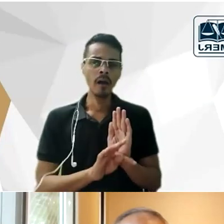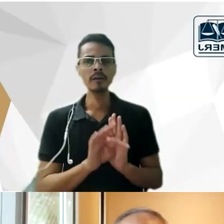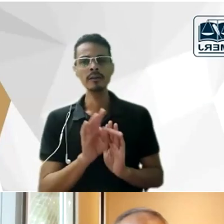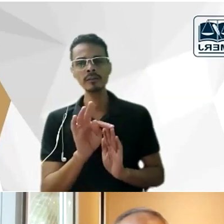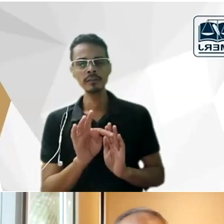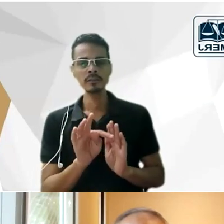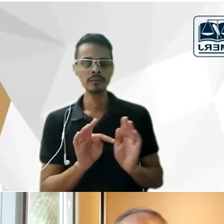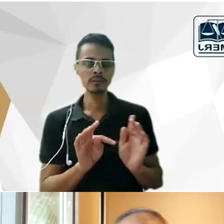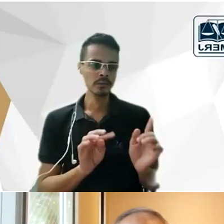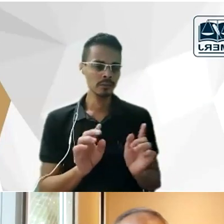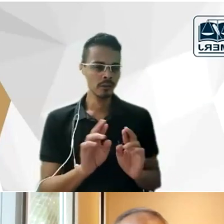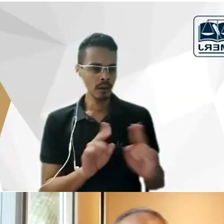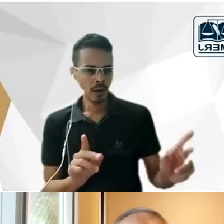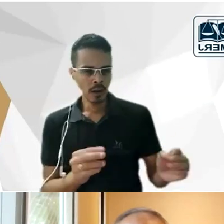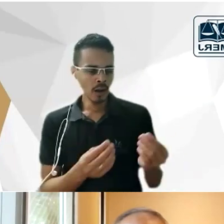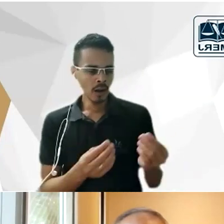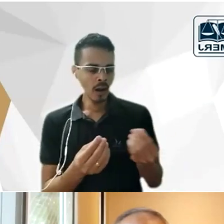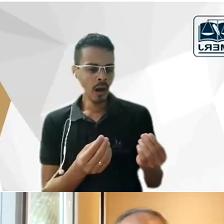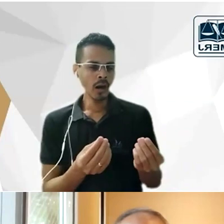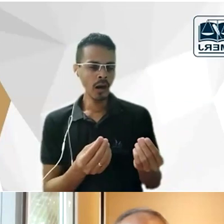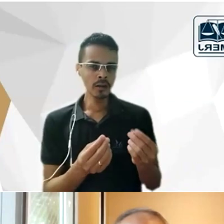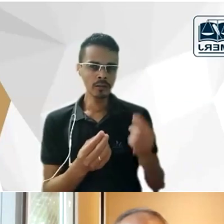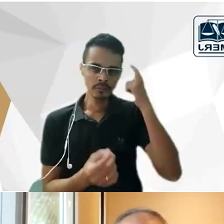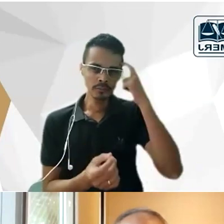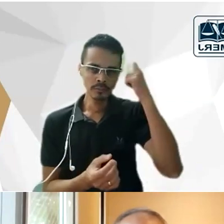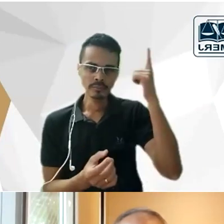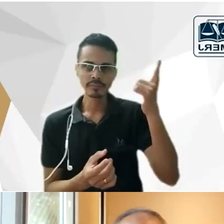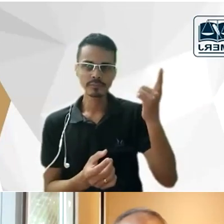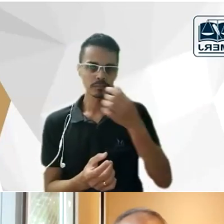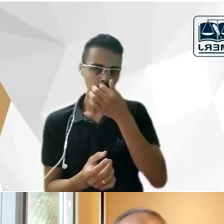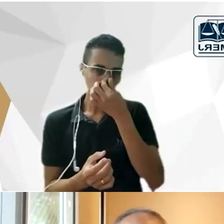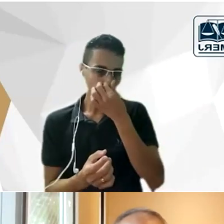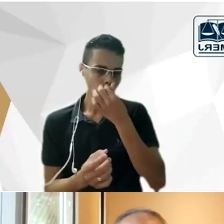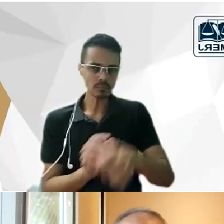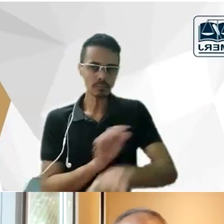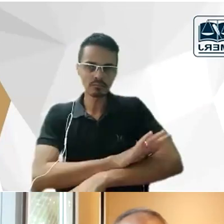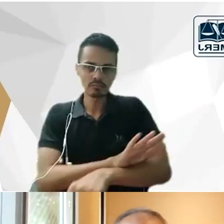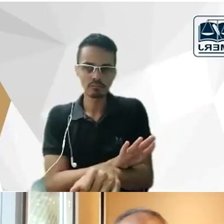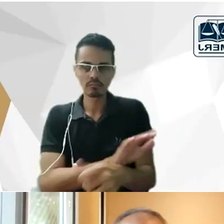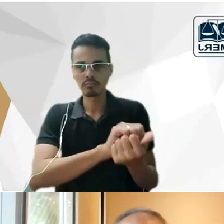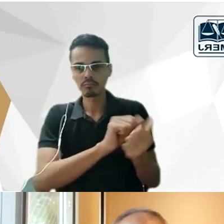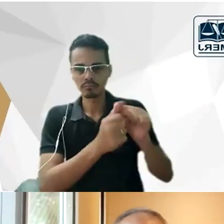que ele se apropria das ideias racistas adaptando-as para a realidade brasileira